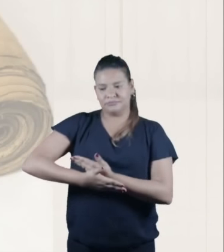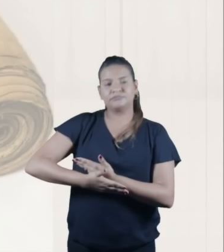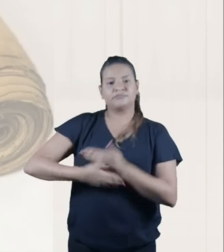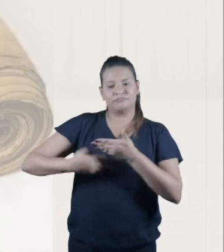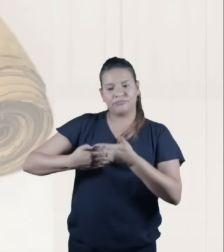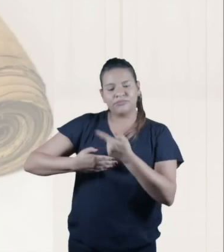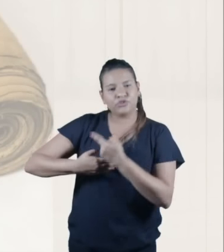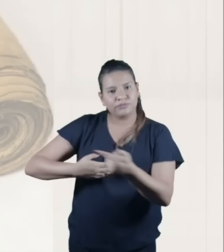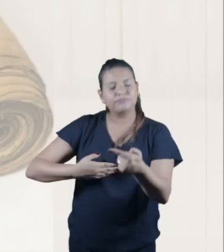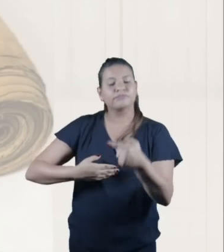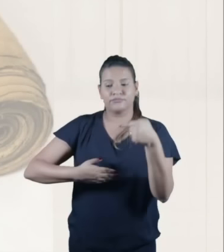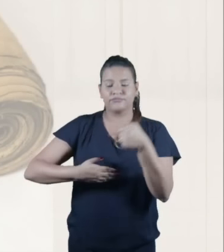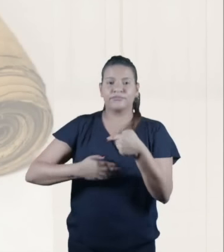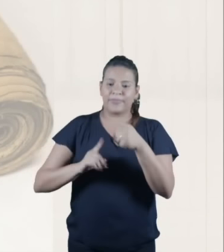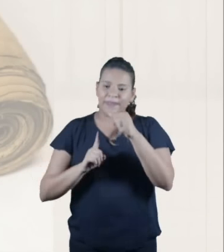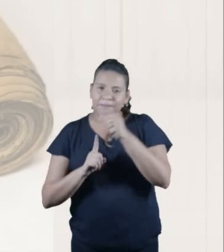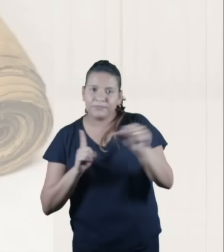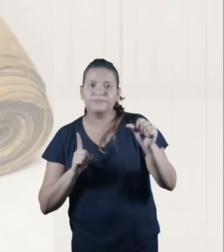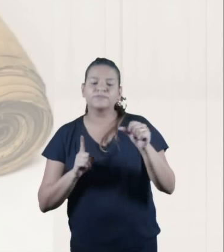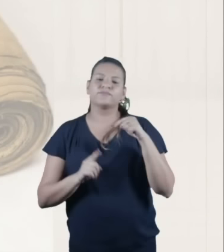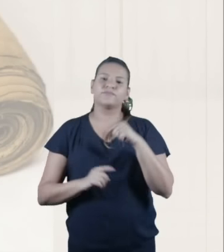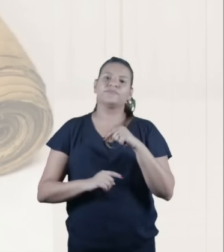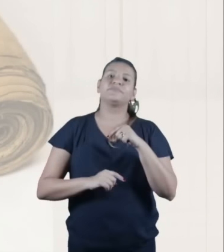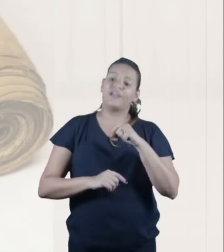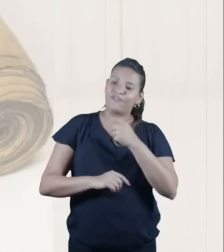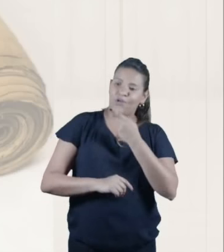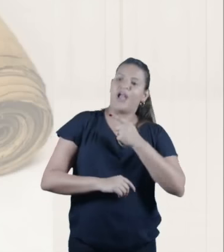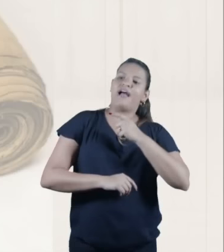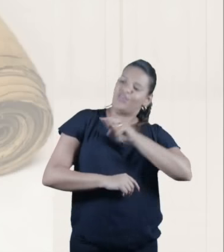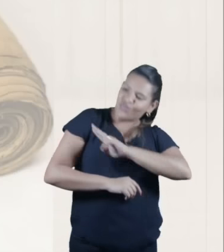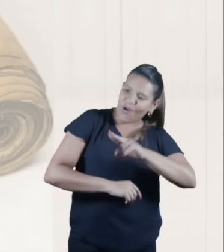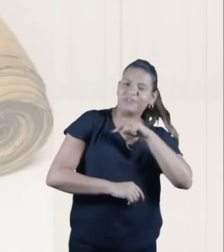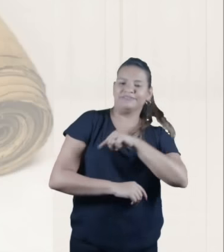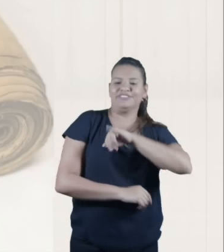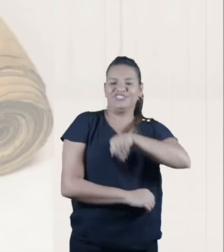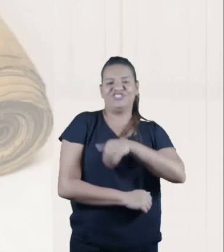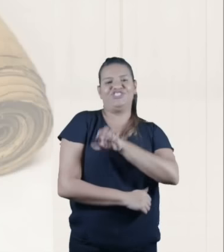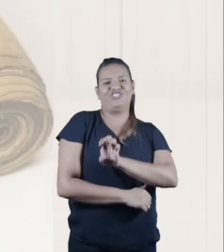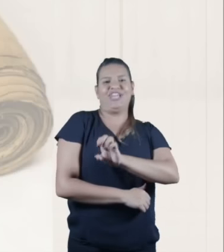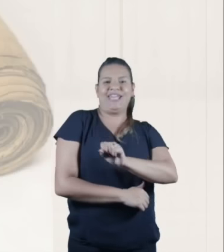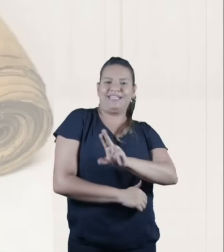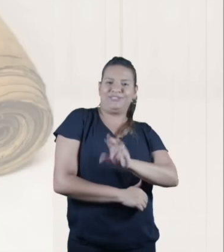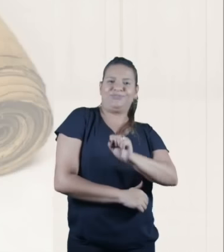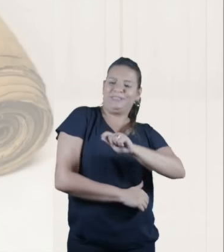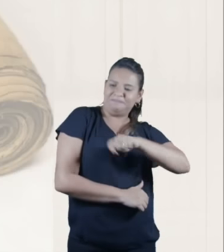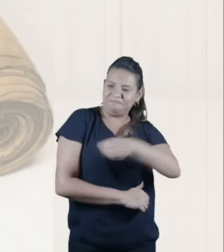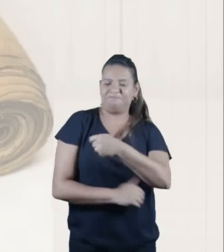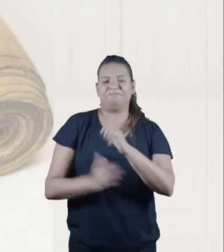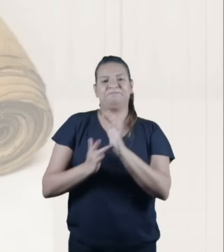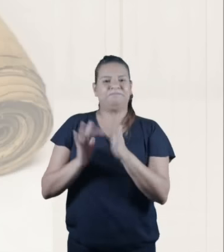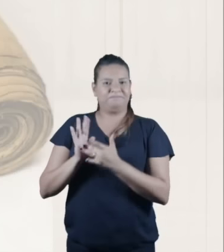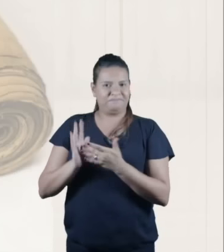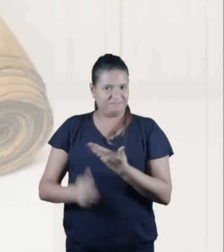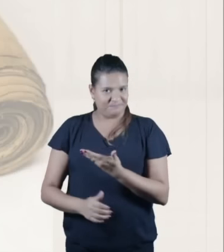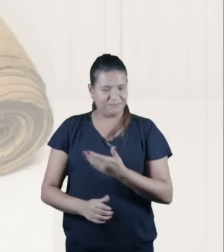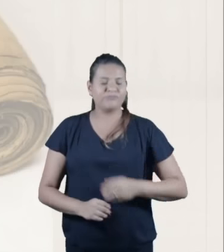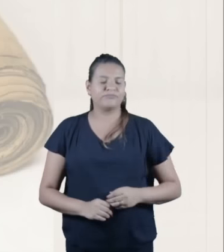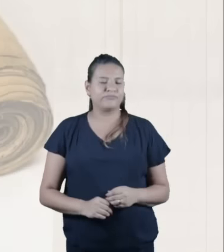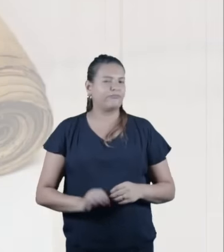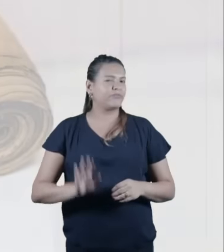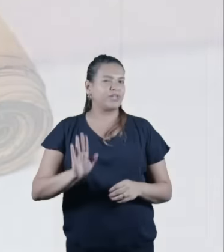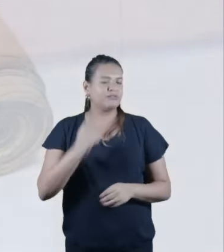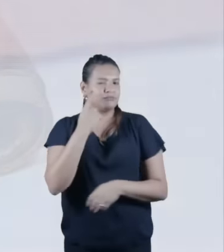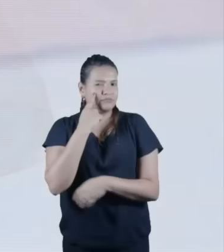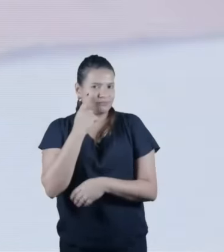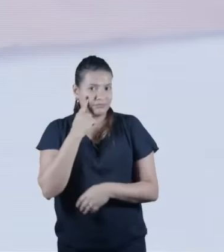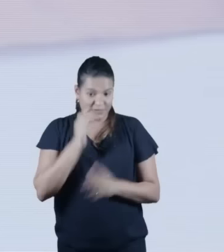o nome de Jesus que pelo anjo lhe foi aposto antes de ser concebido. Porque a Bíblia fala claramente Jesus tinha